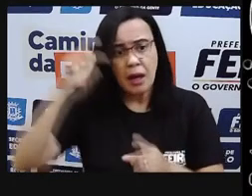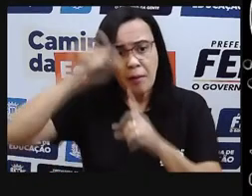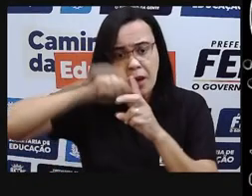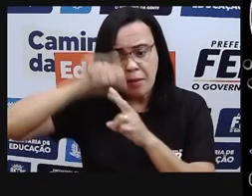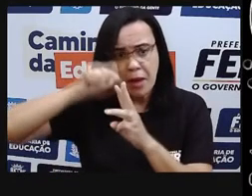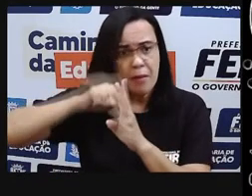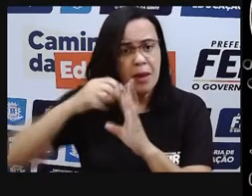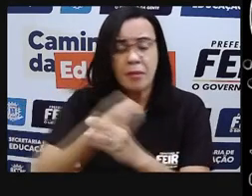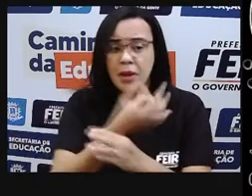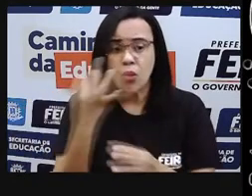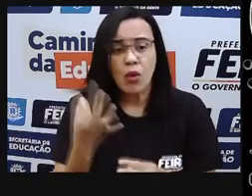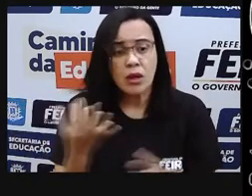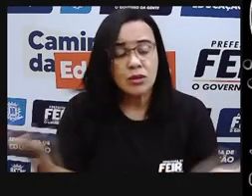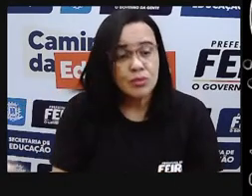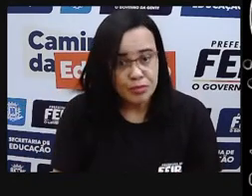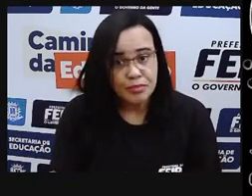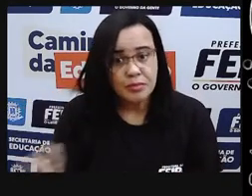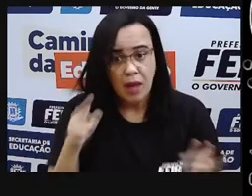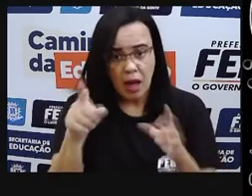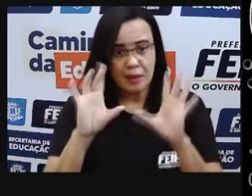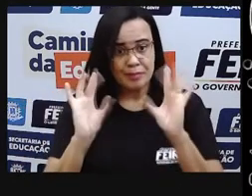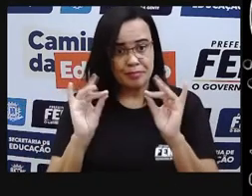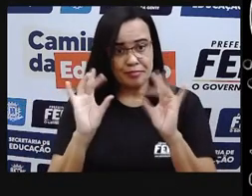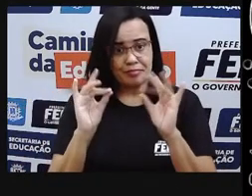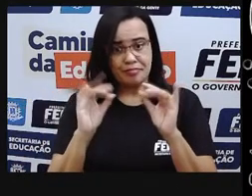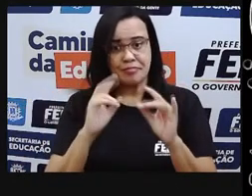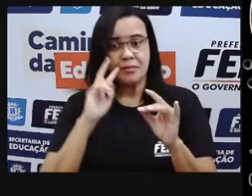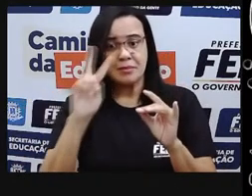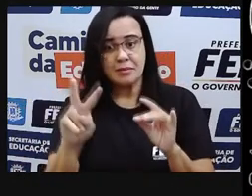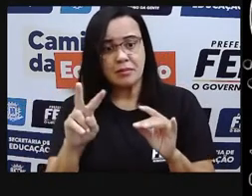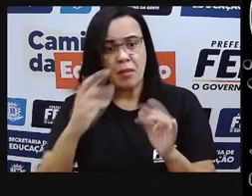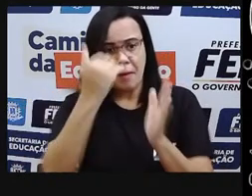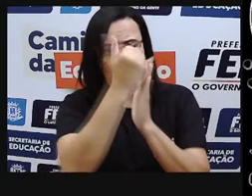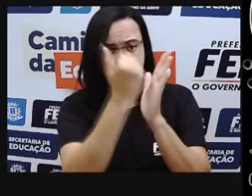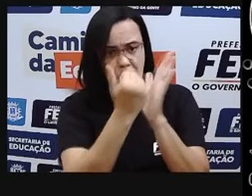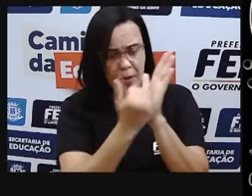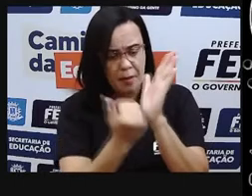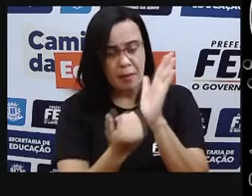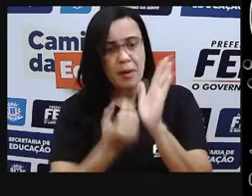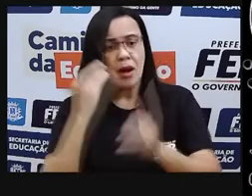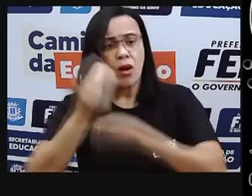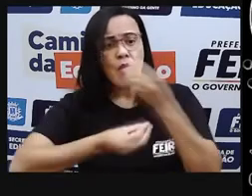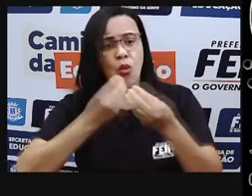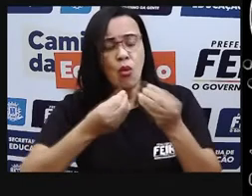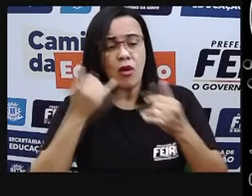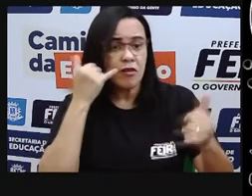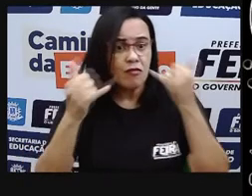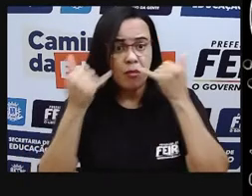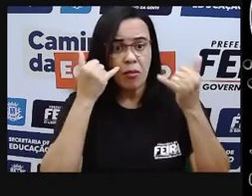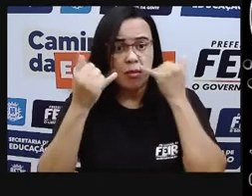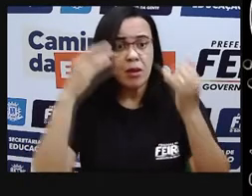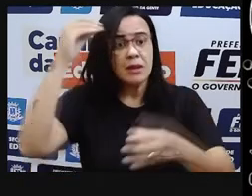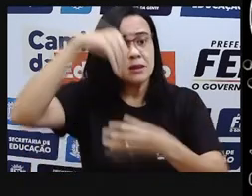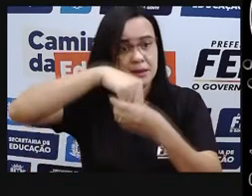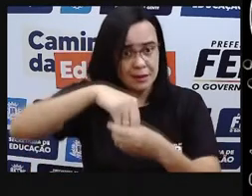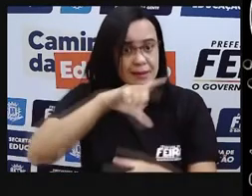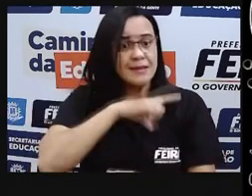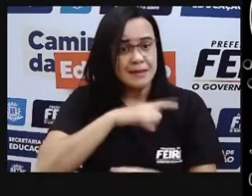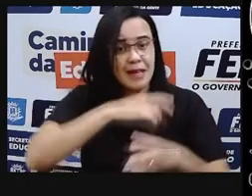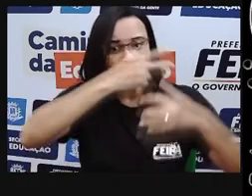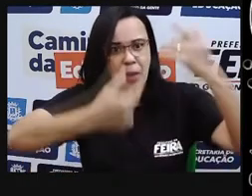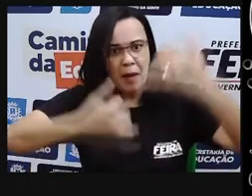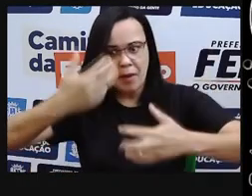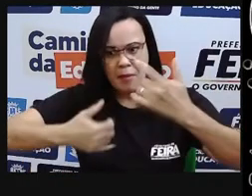chuveiro elétrico, tem um adesivo ao lado, que vem todas essas informações, né. Falou sobre o consumo dessa